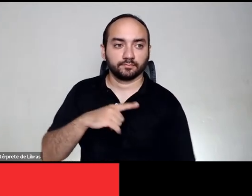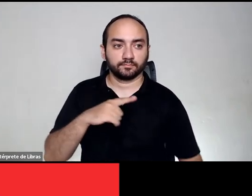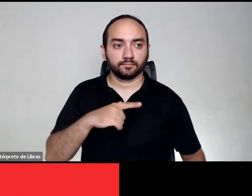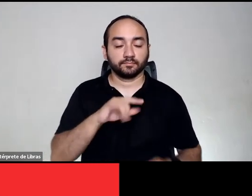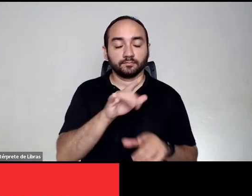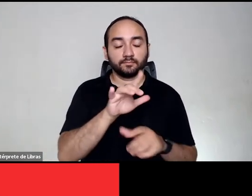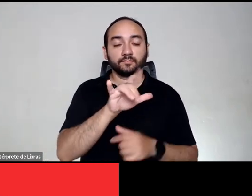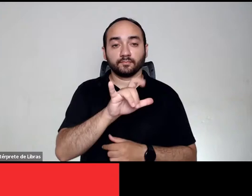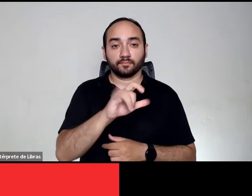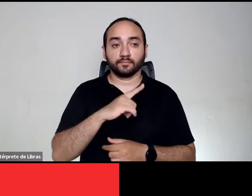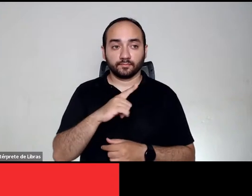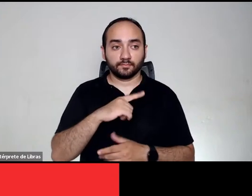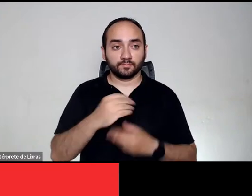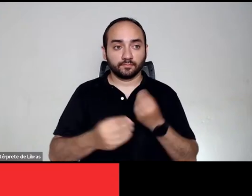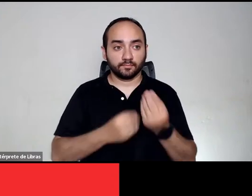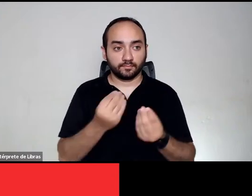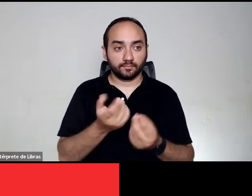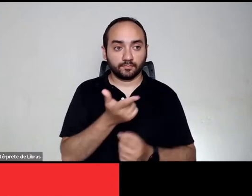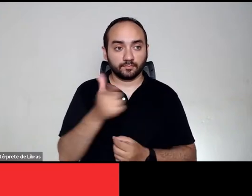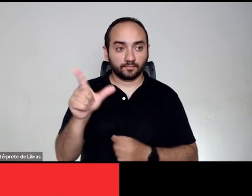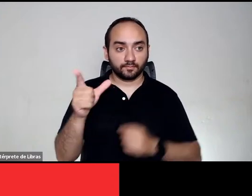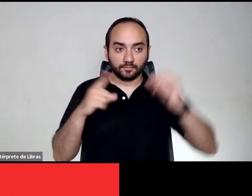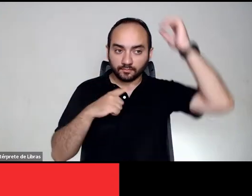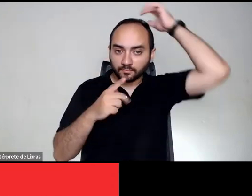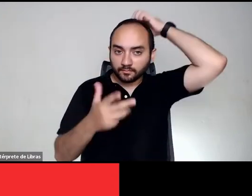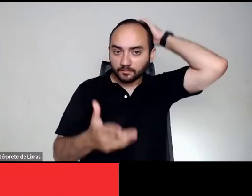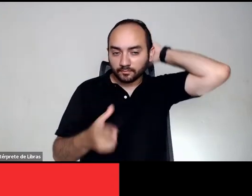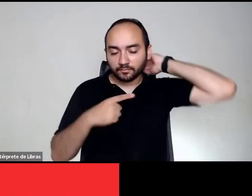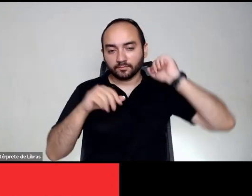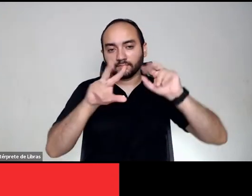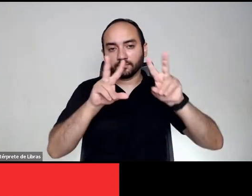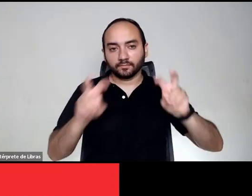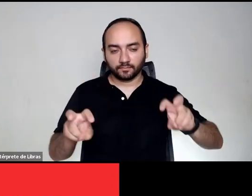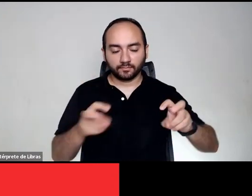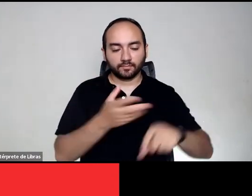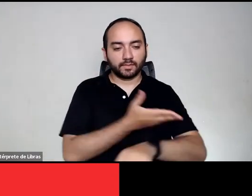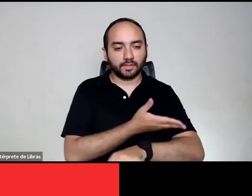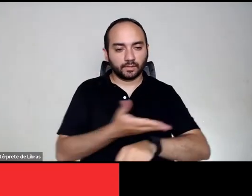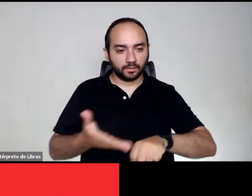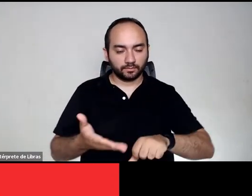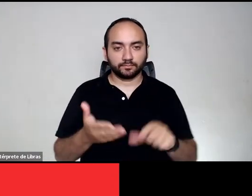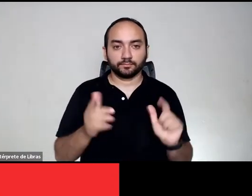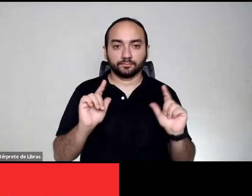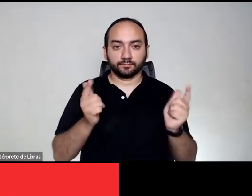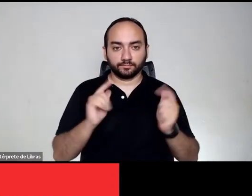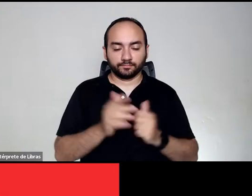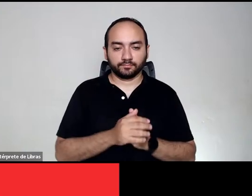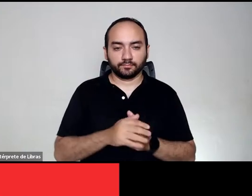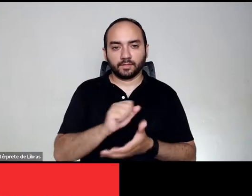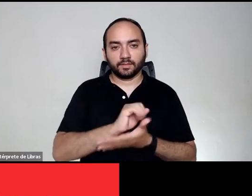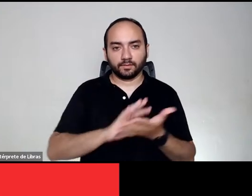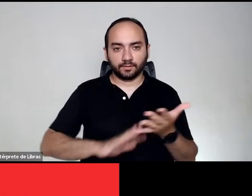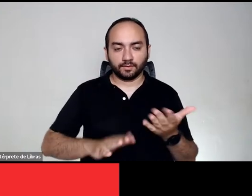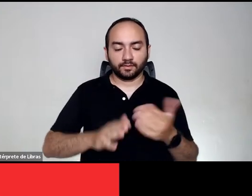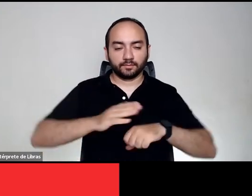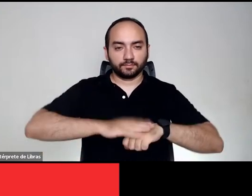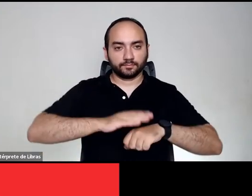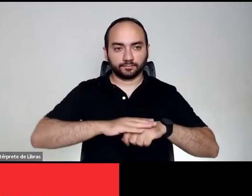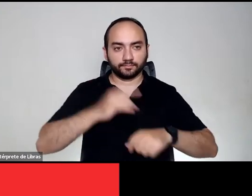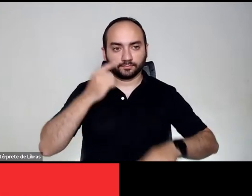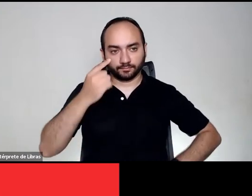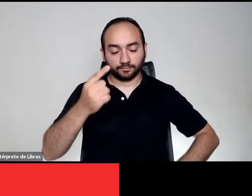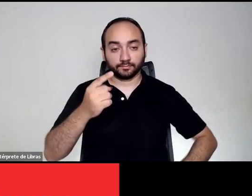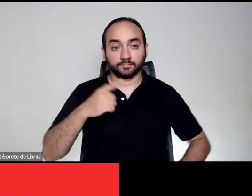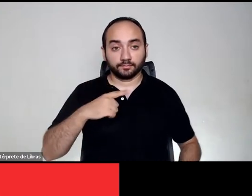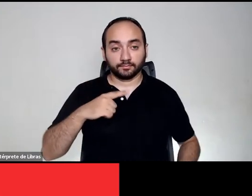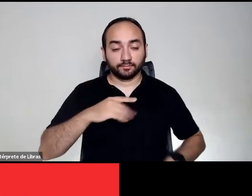abarca uma outra variedade de assuntos relacionados à prática esportiva, atividades físicas e recreação. Com